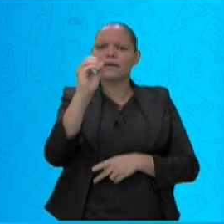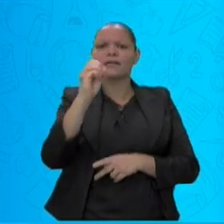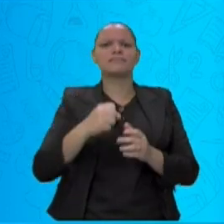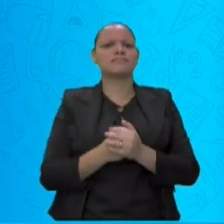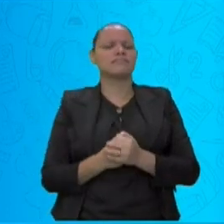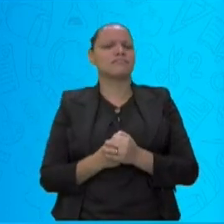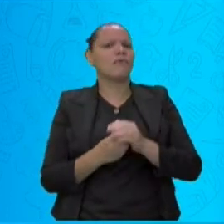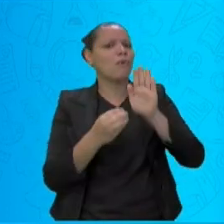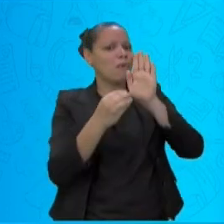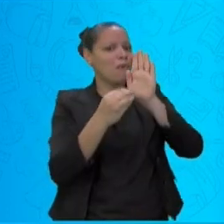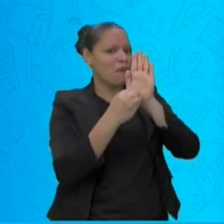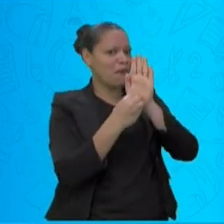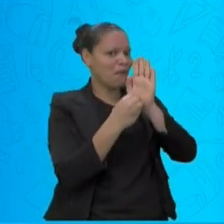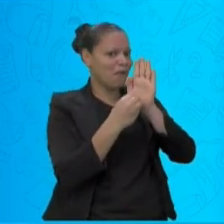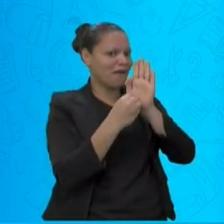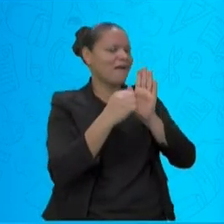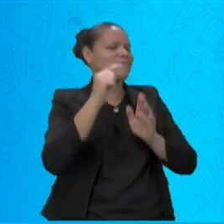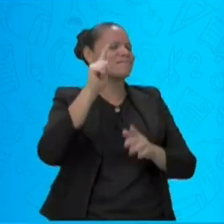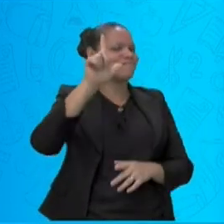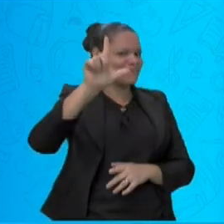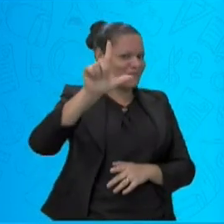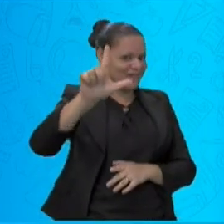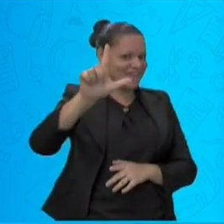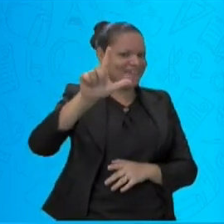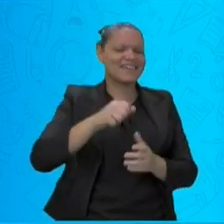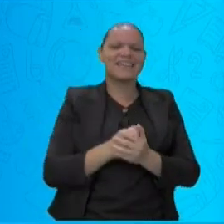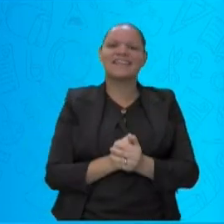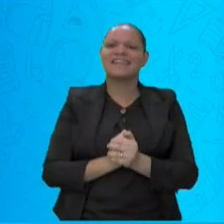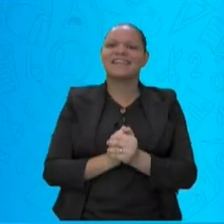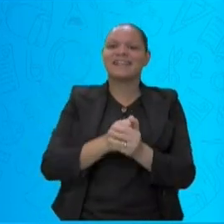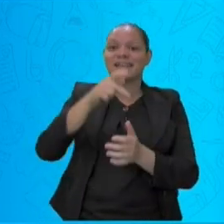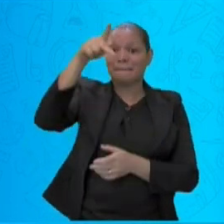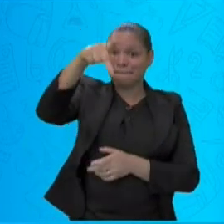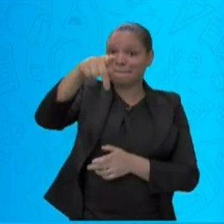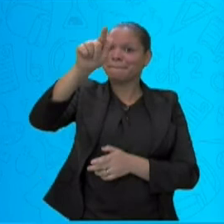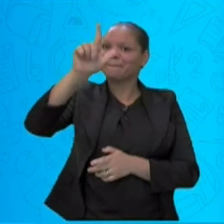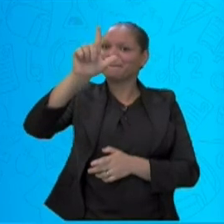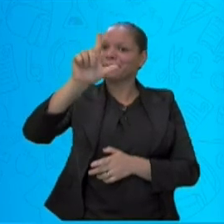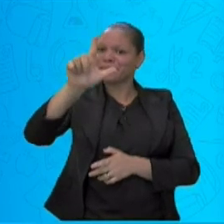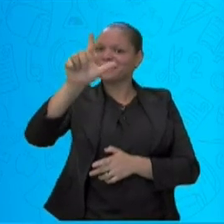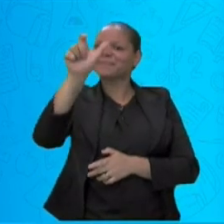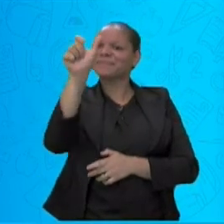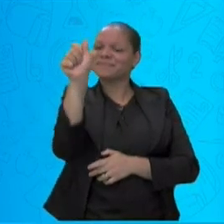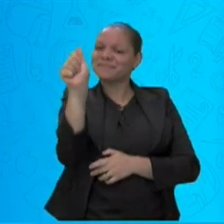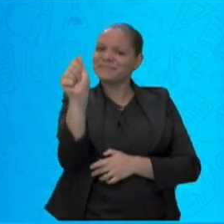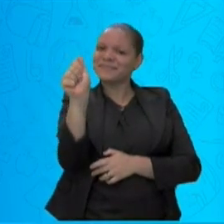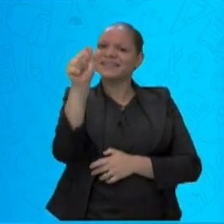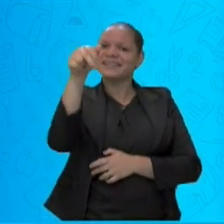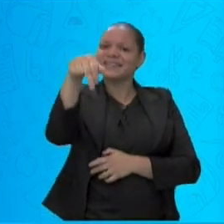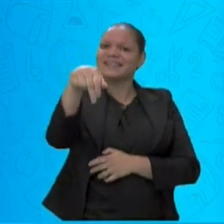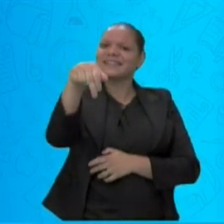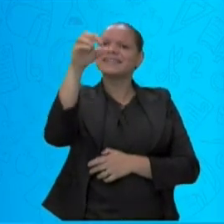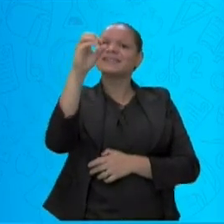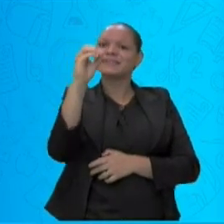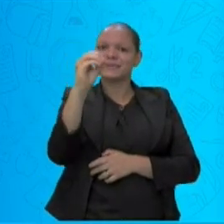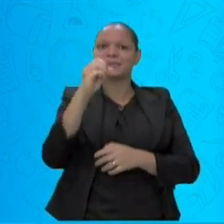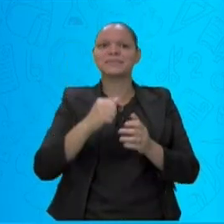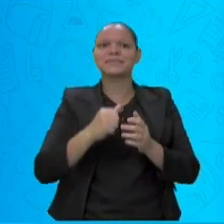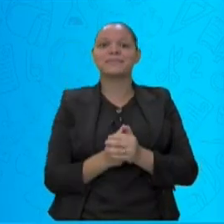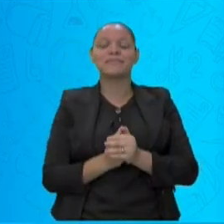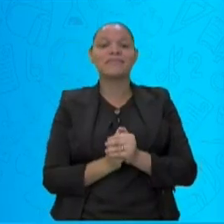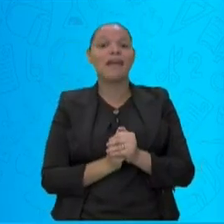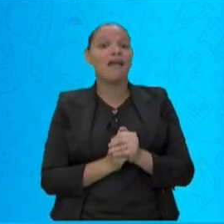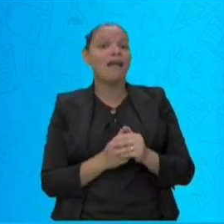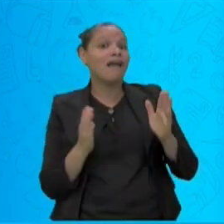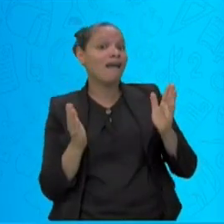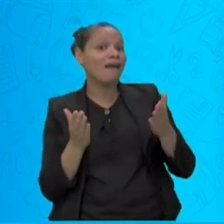Não, né? Então vamos usar o L que vai... Plano. Muito bem. E